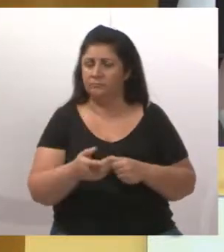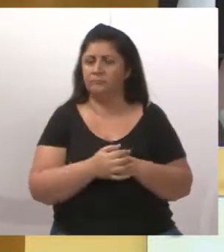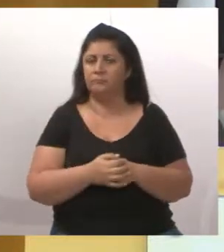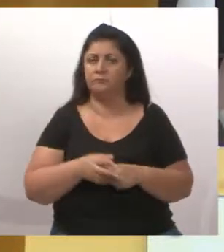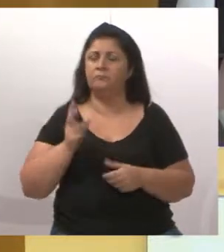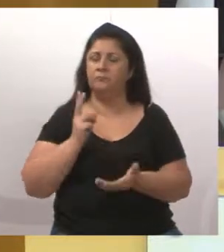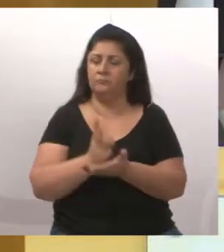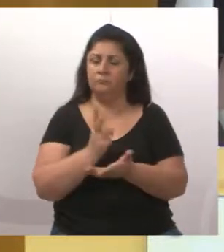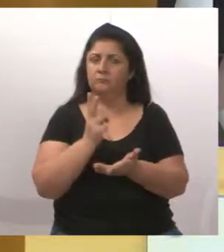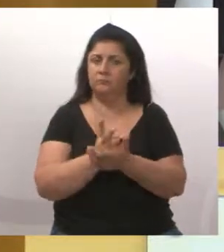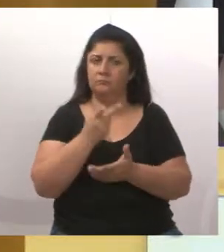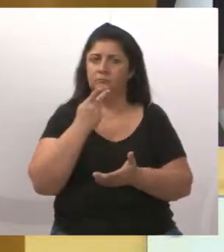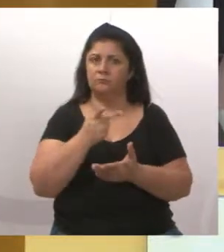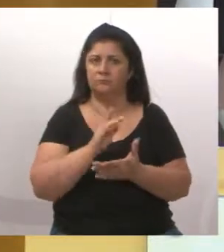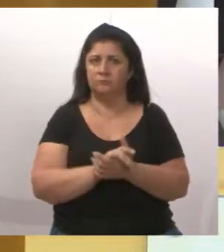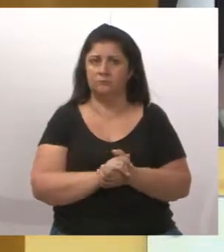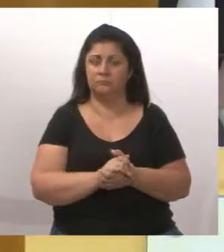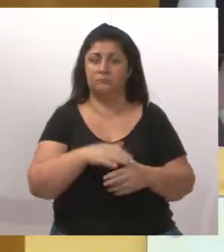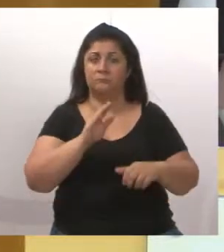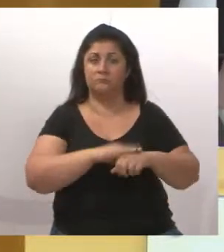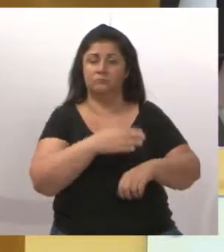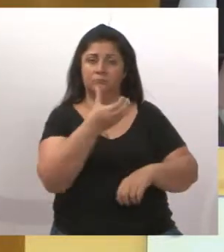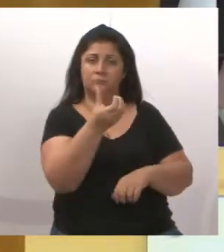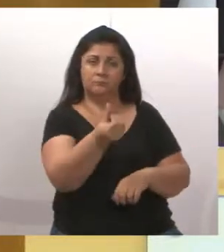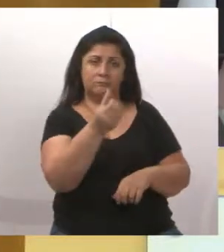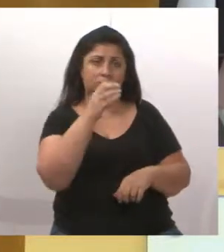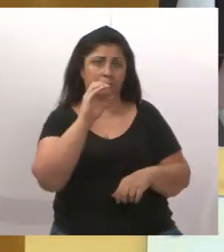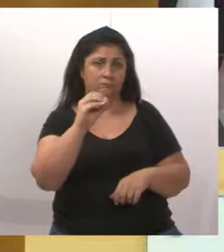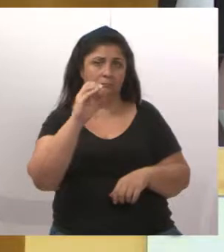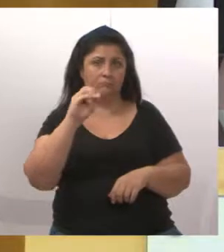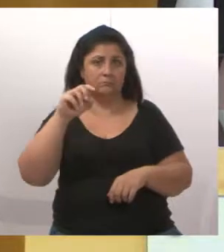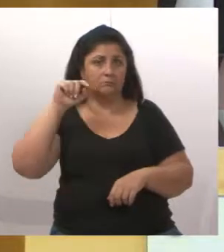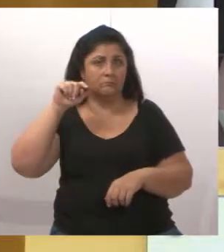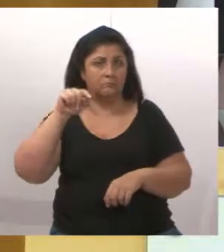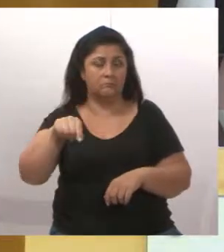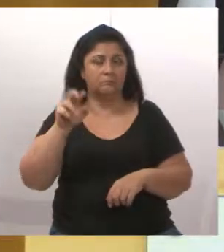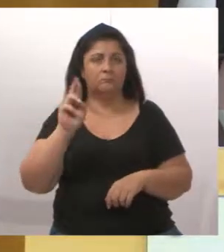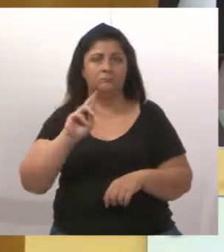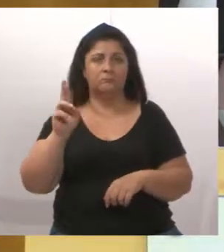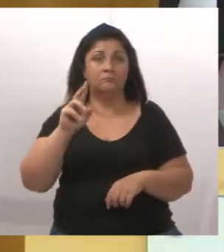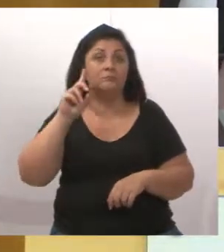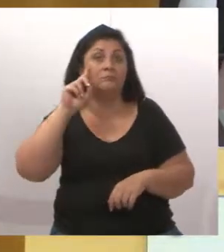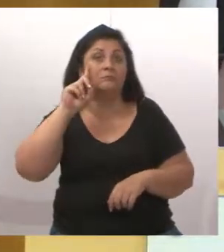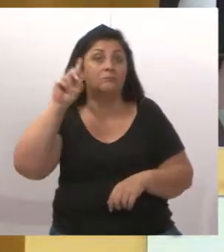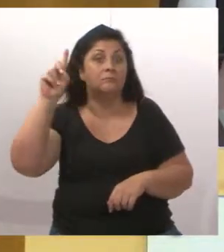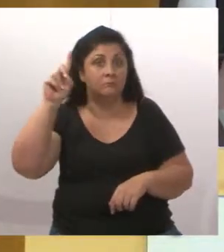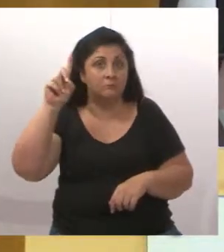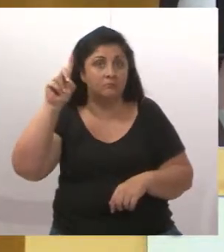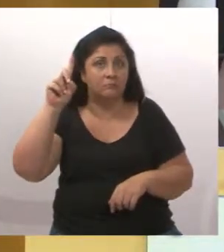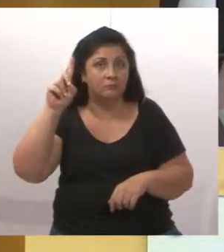cansar de falar, mais de 600 mil reais por dia.